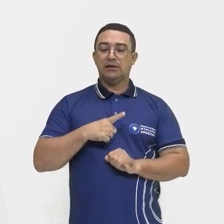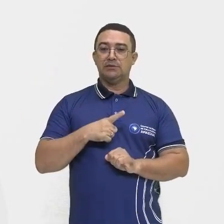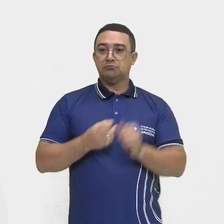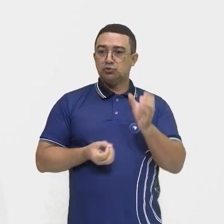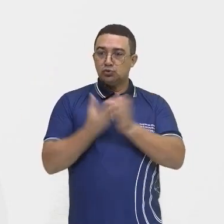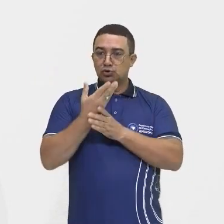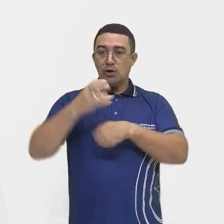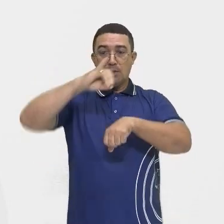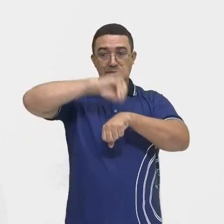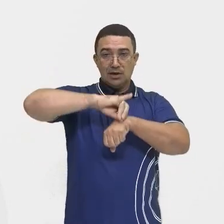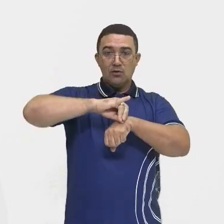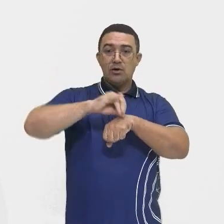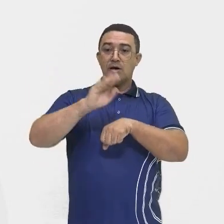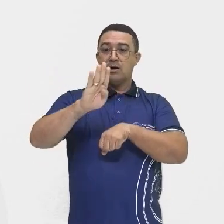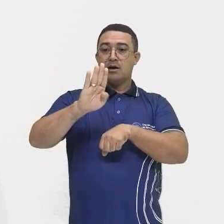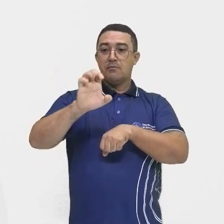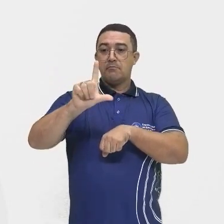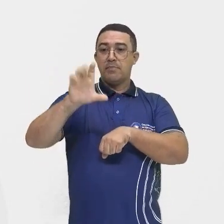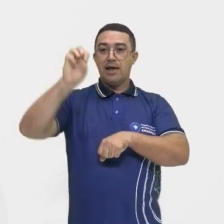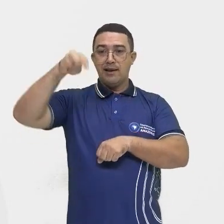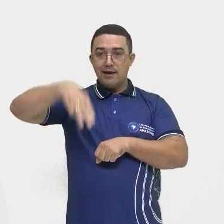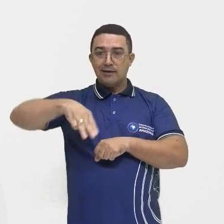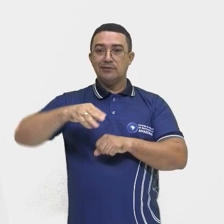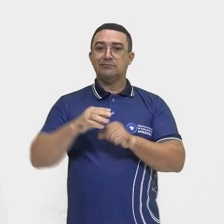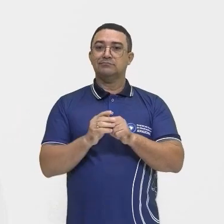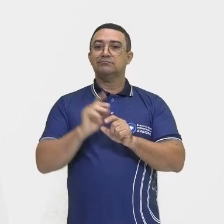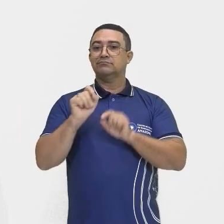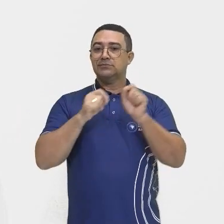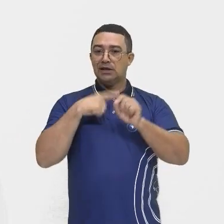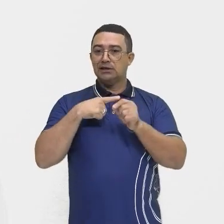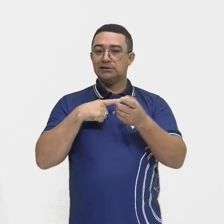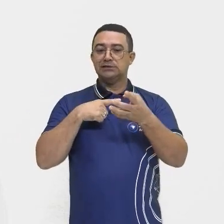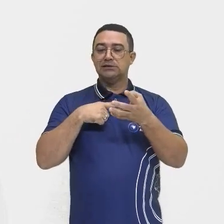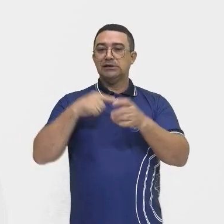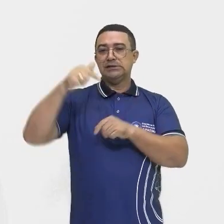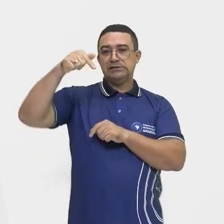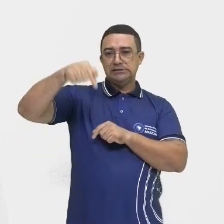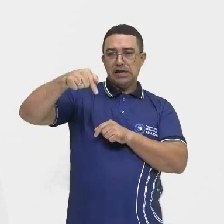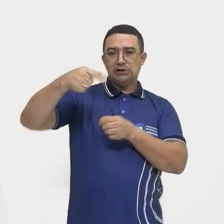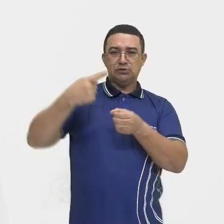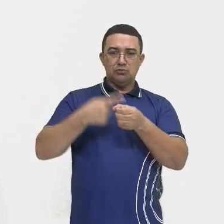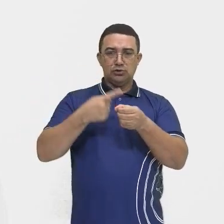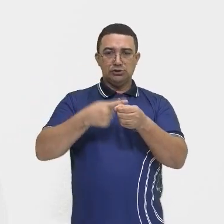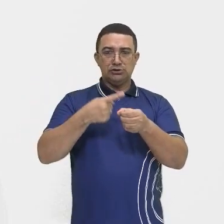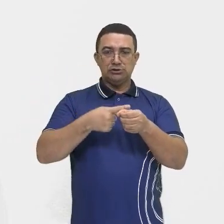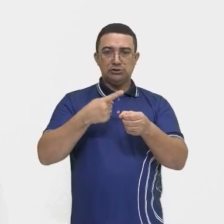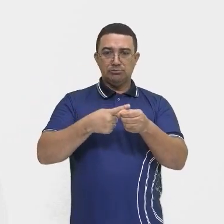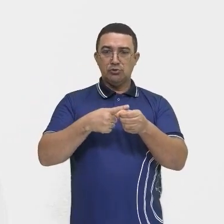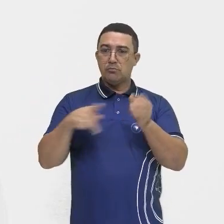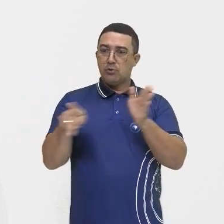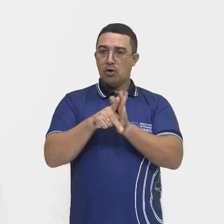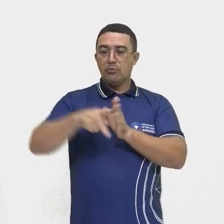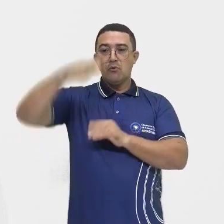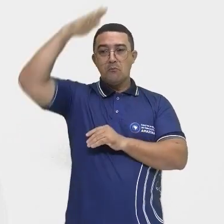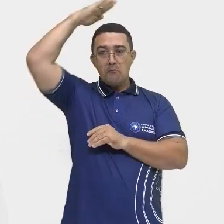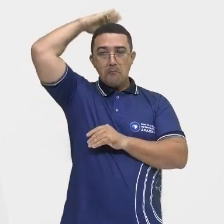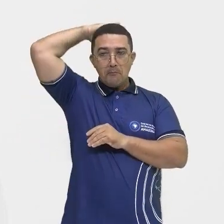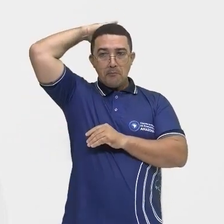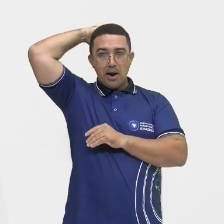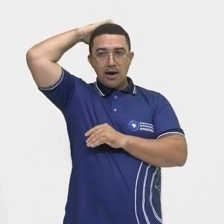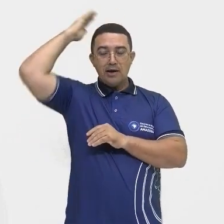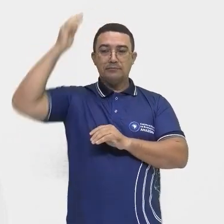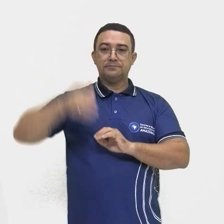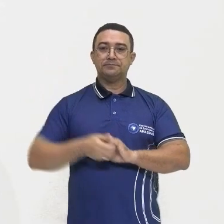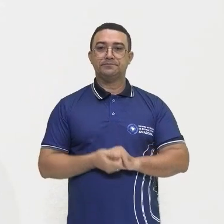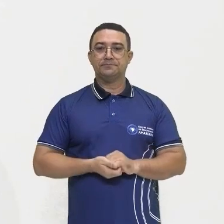também conhecida como Grande Belém, ela vai reunir sete municípios do estado do Pará, em relativo